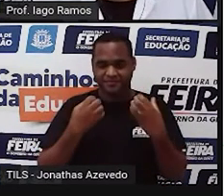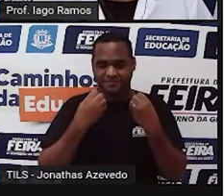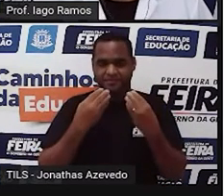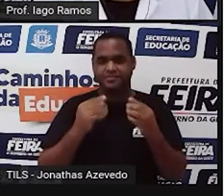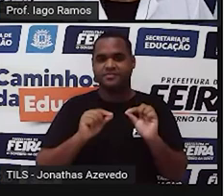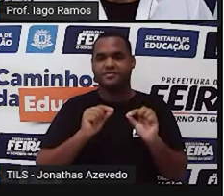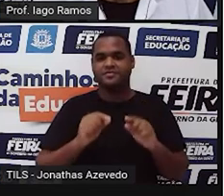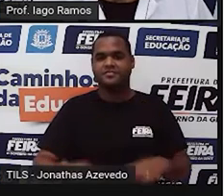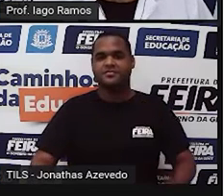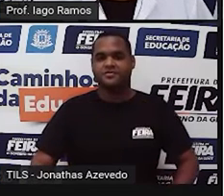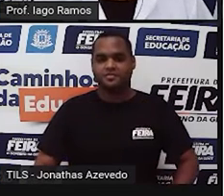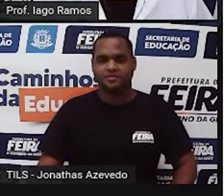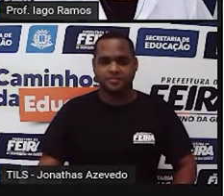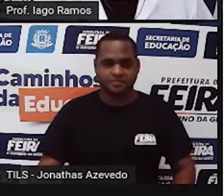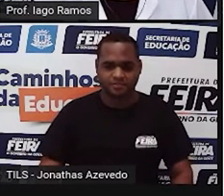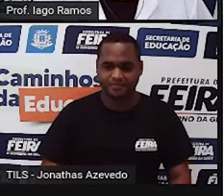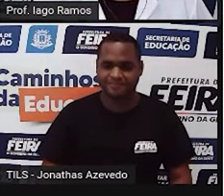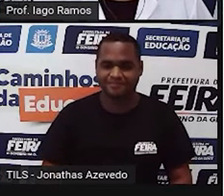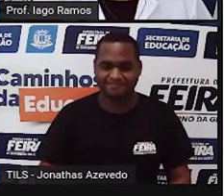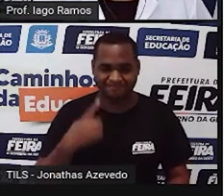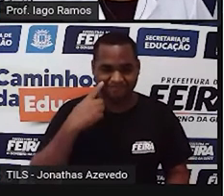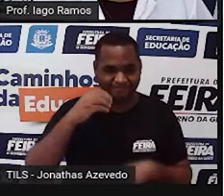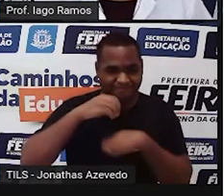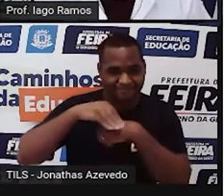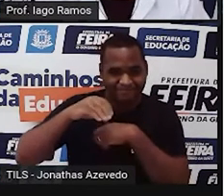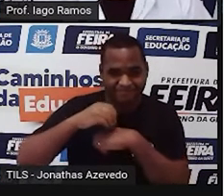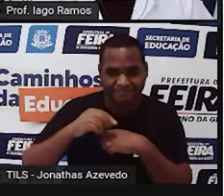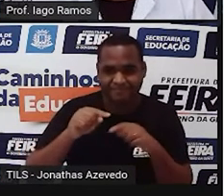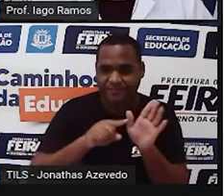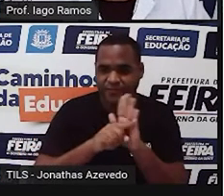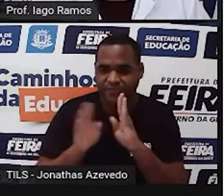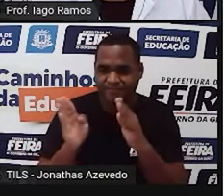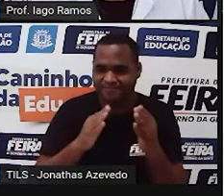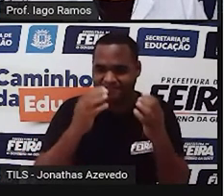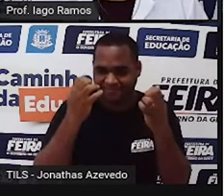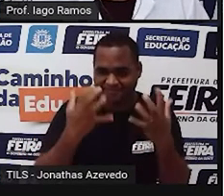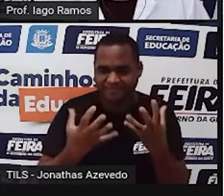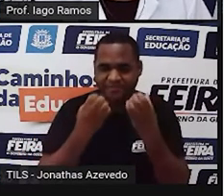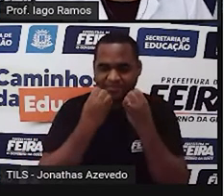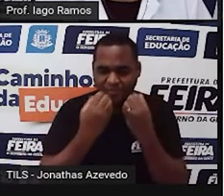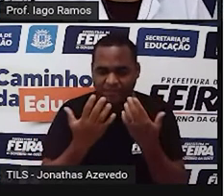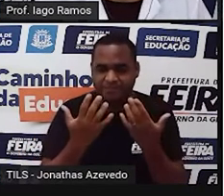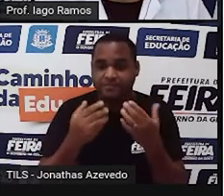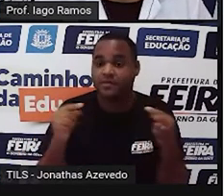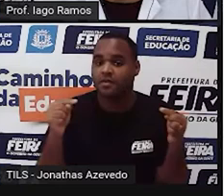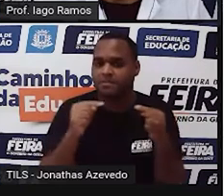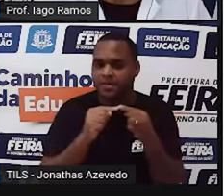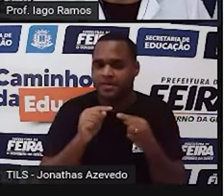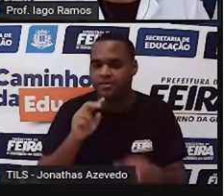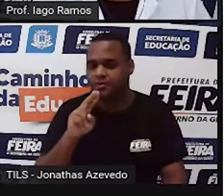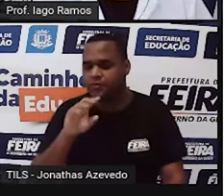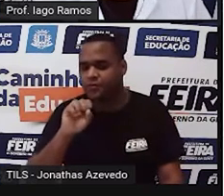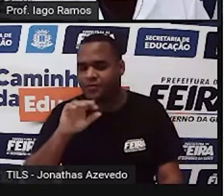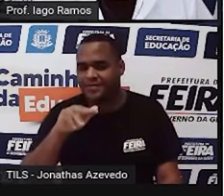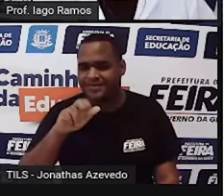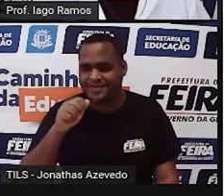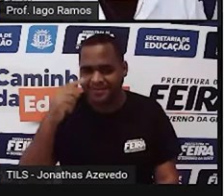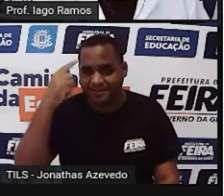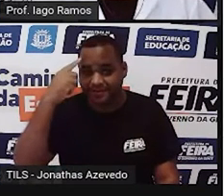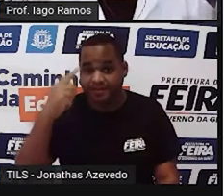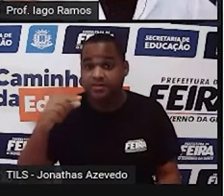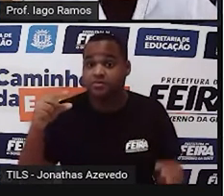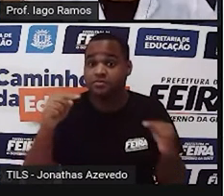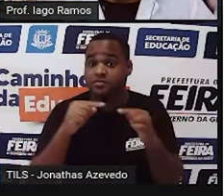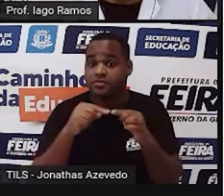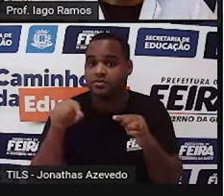o que é que eu vou trazer para você aqui agora? Um videozinho bacana que fala de uma usina, né? Inclusive,